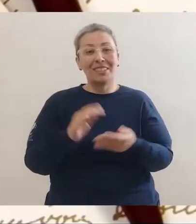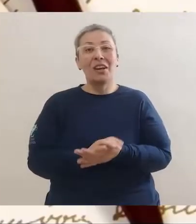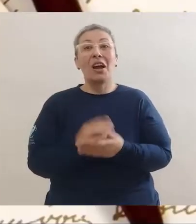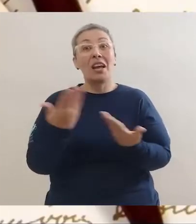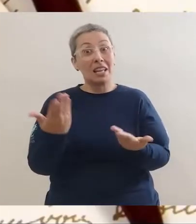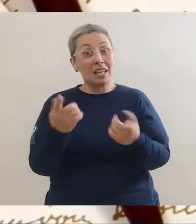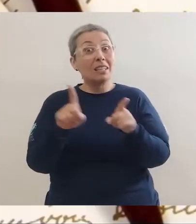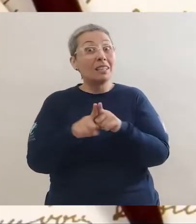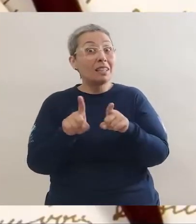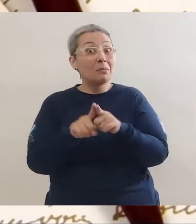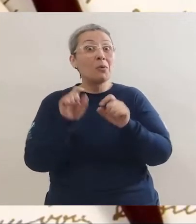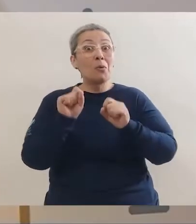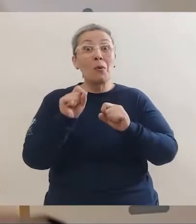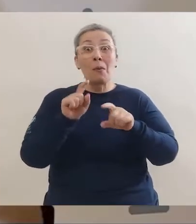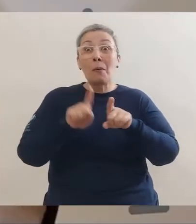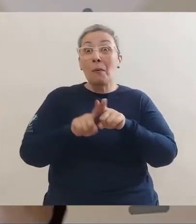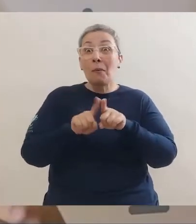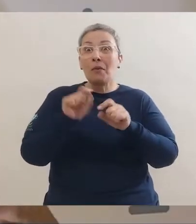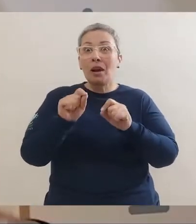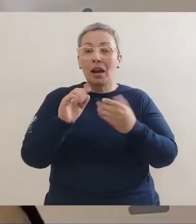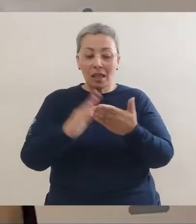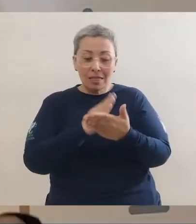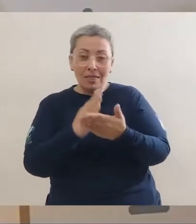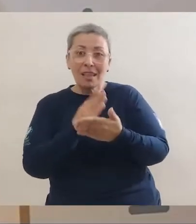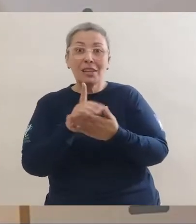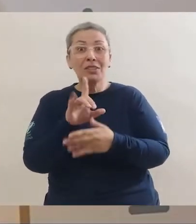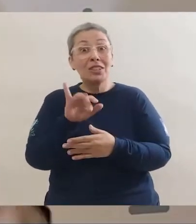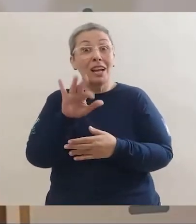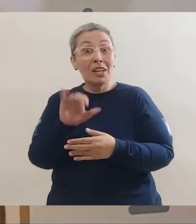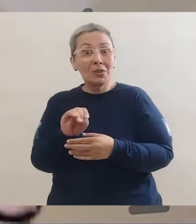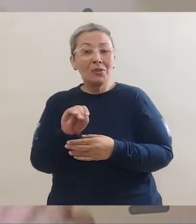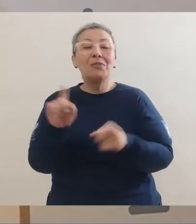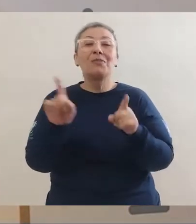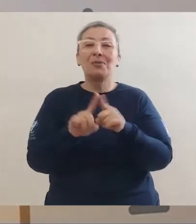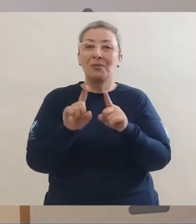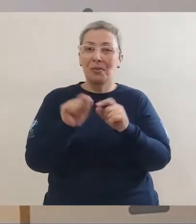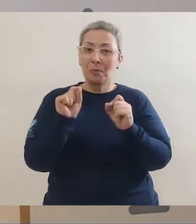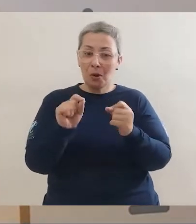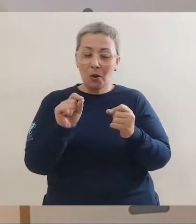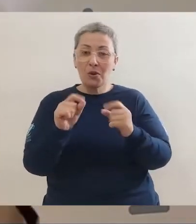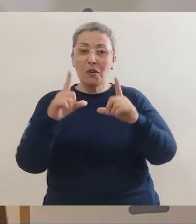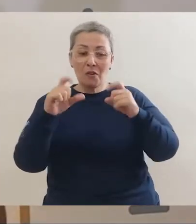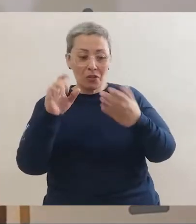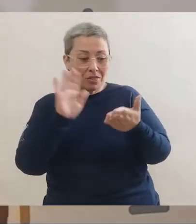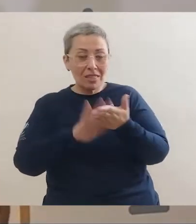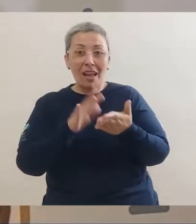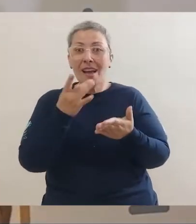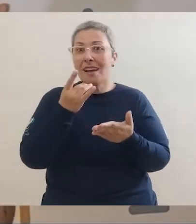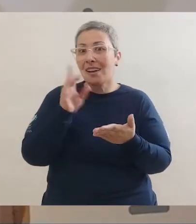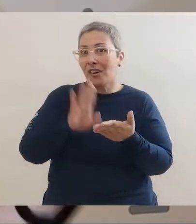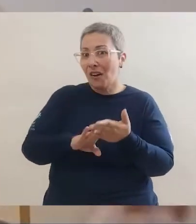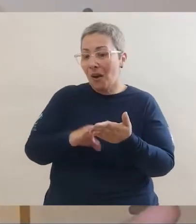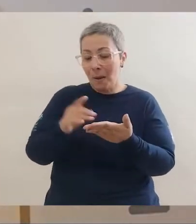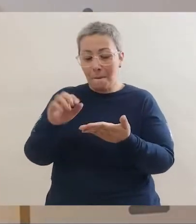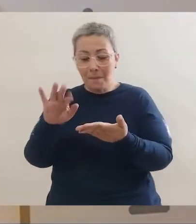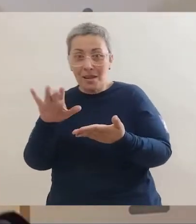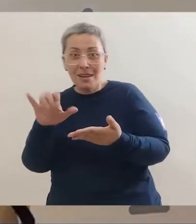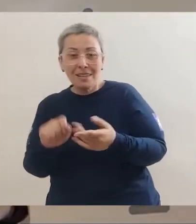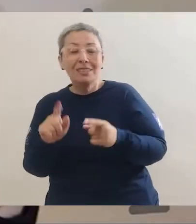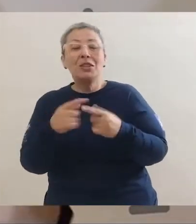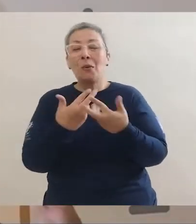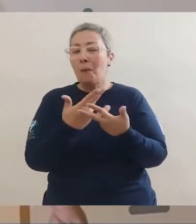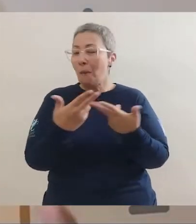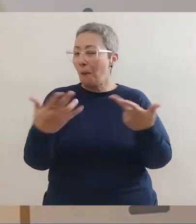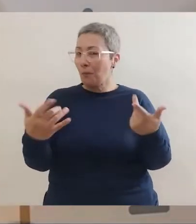e cartas. Há também quem faça diários de viagem. Neles as pessoas colam fotos,